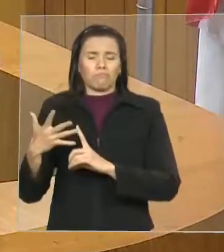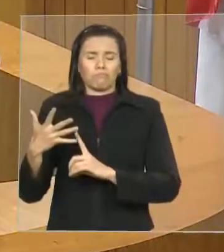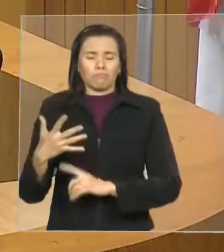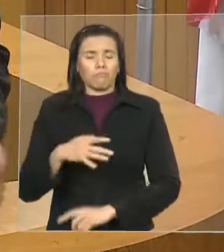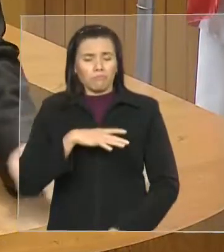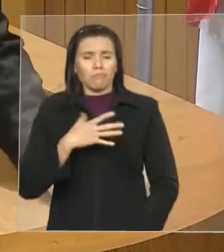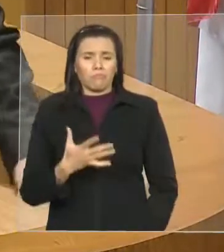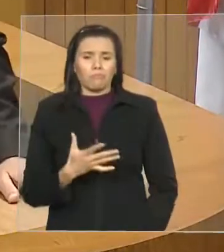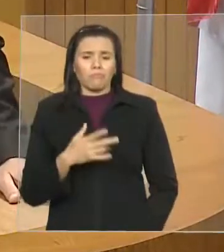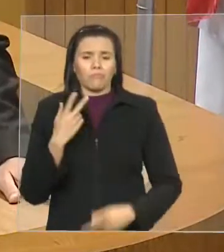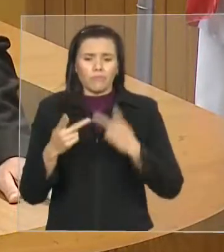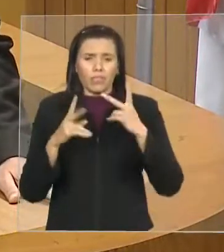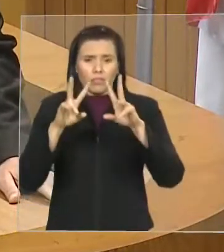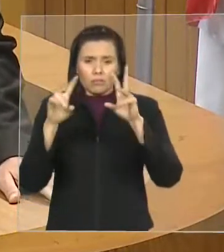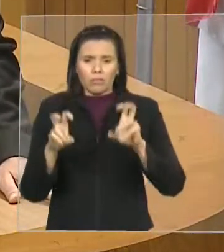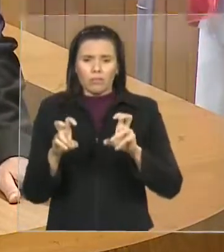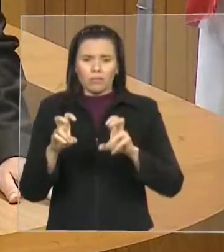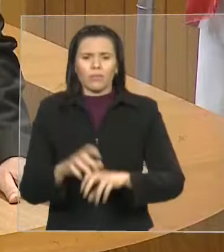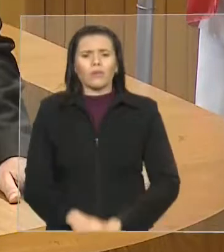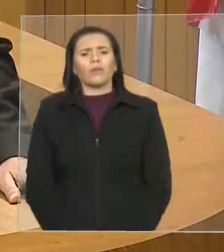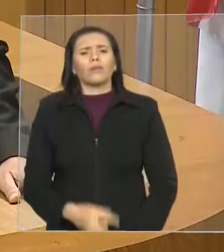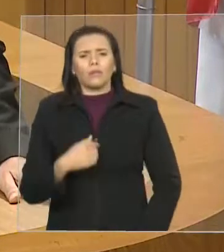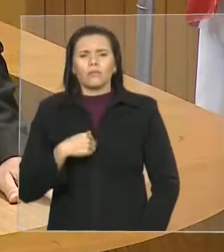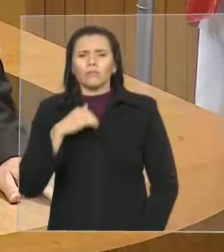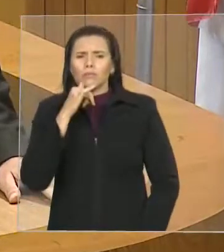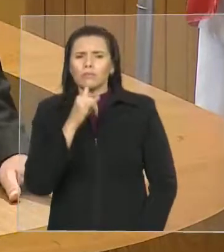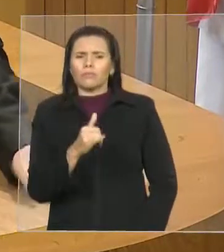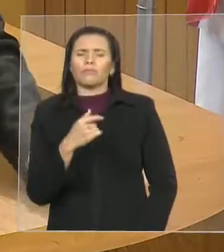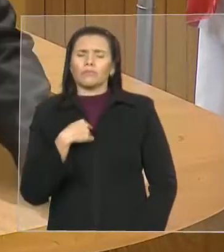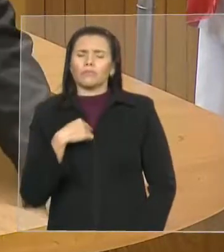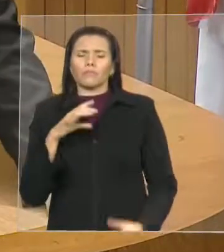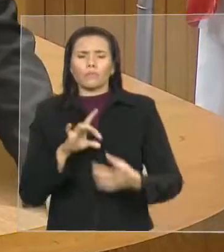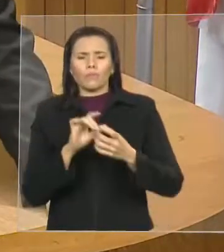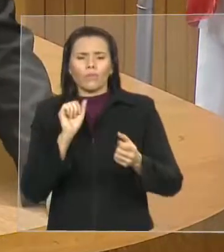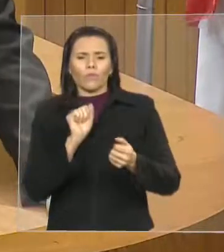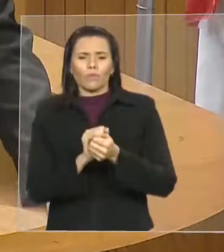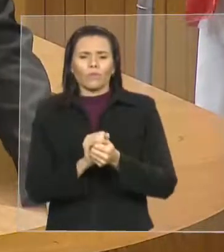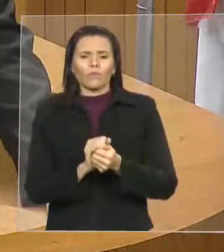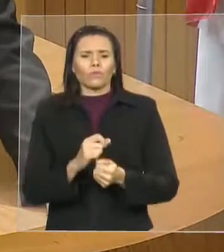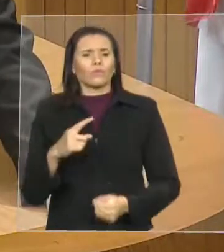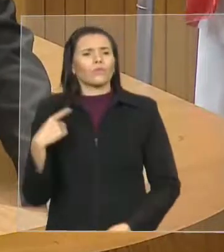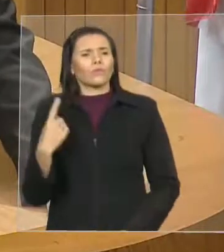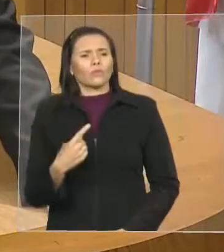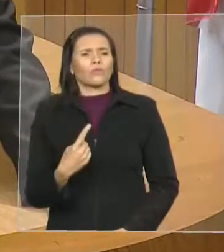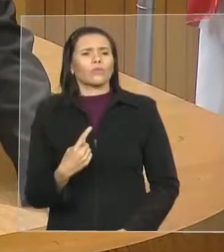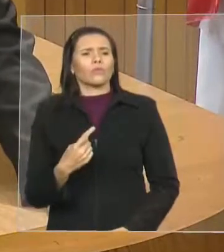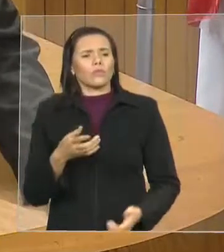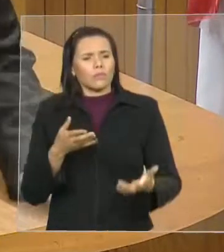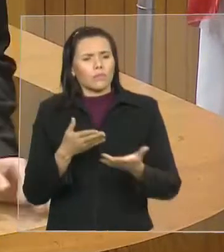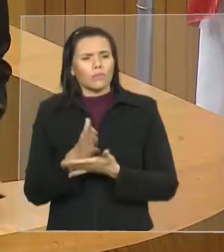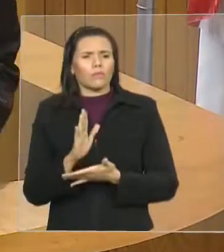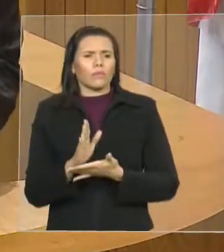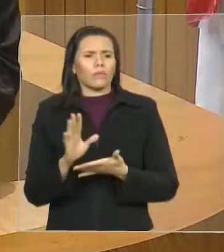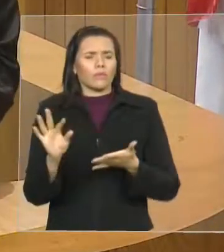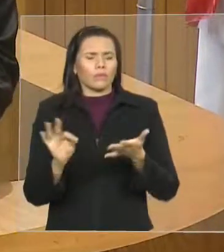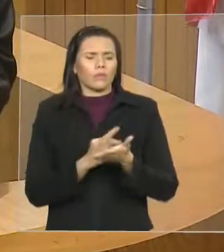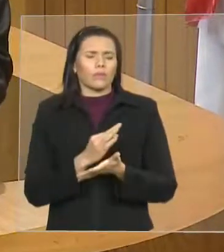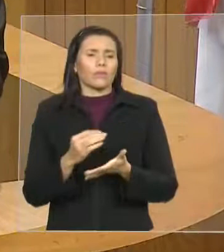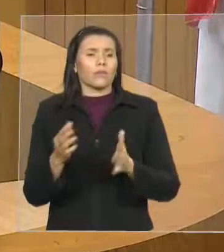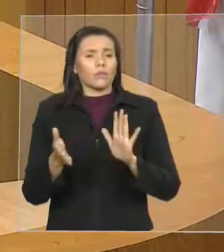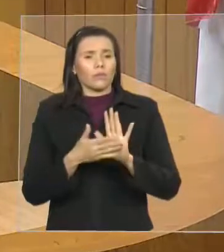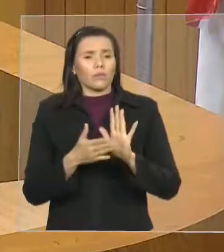apoio desse deputado para que, na segunda-feira, a gente aprove o requerimento de informações. Afinal de contas, essa casa